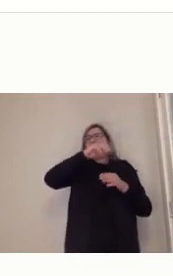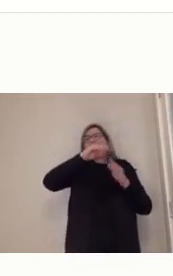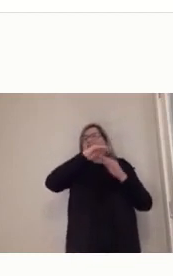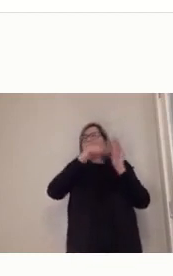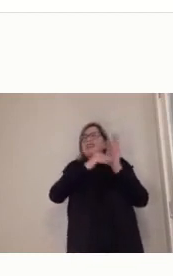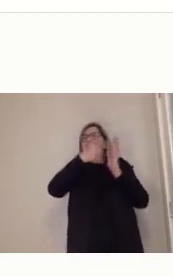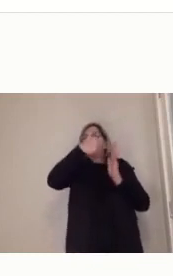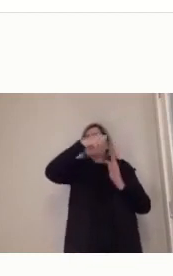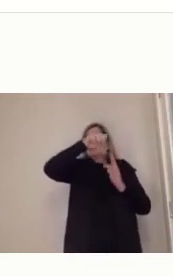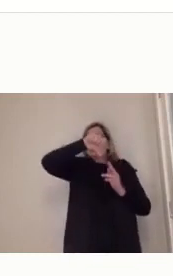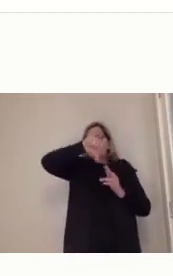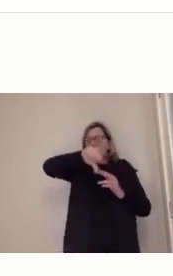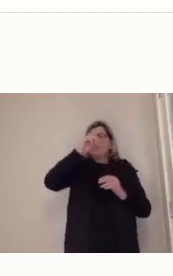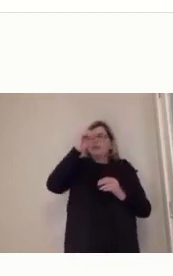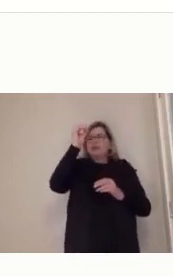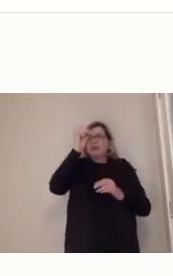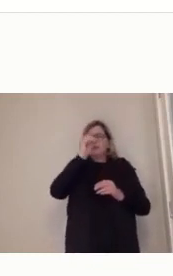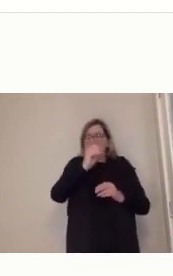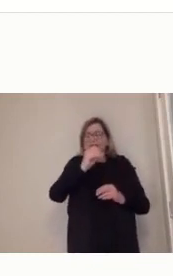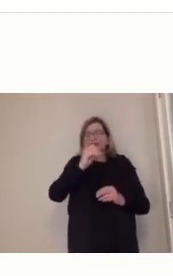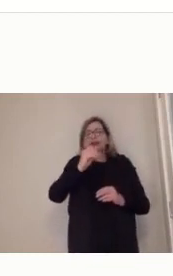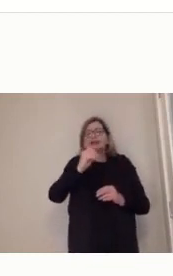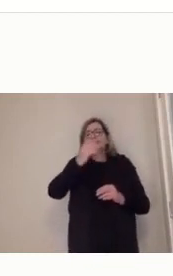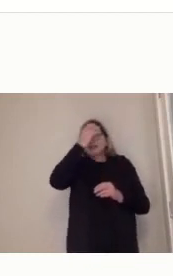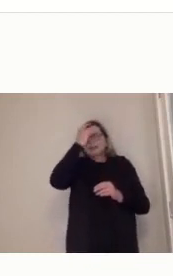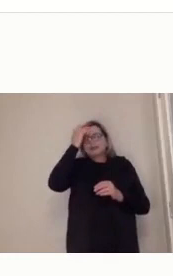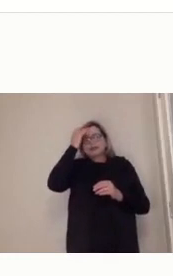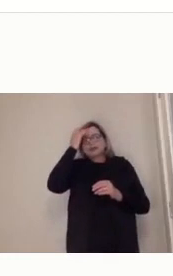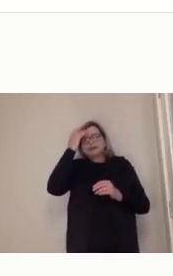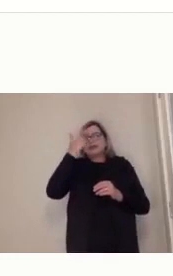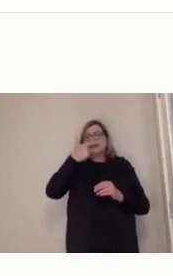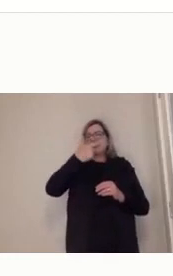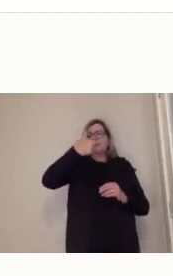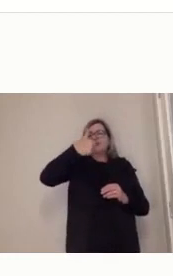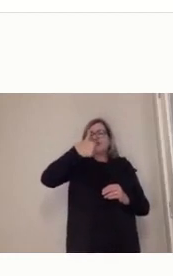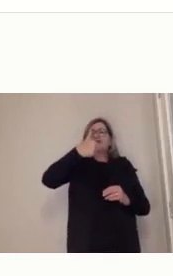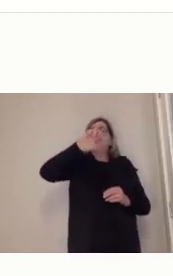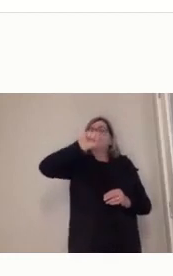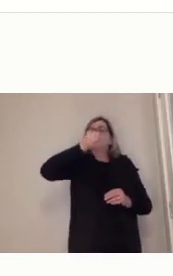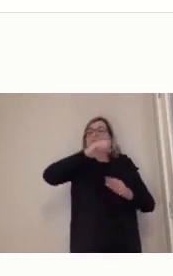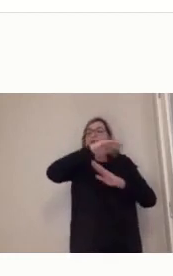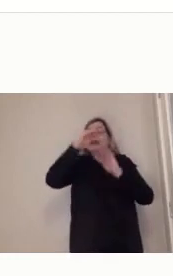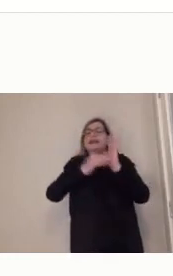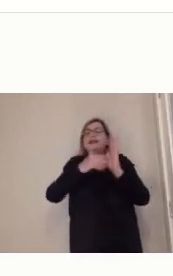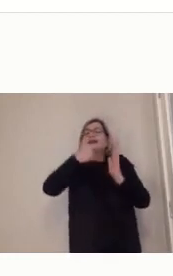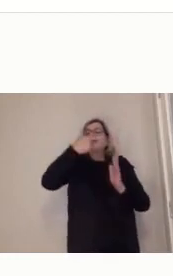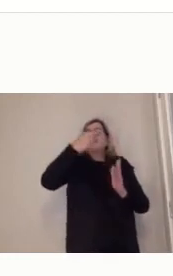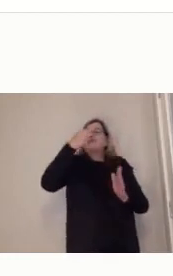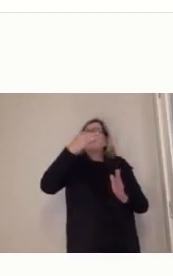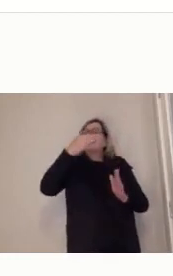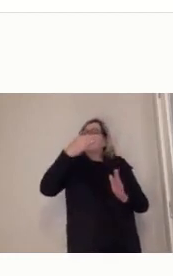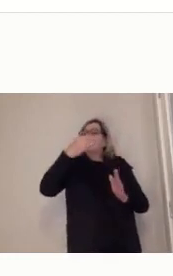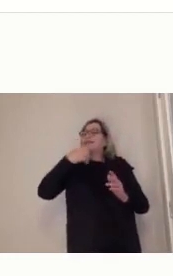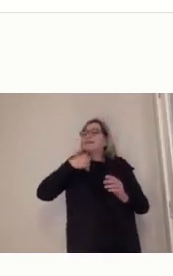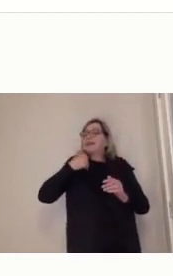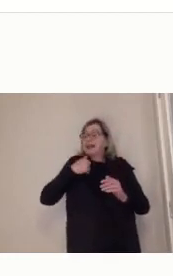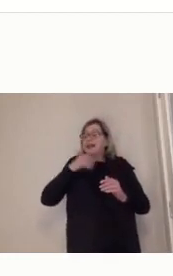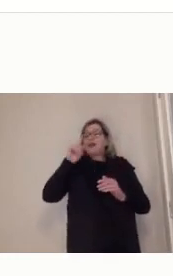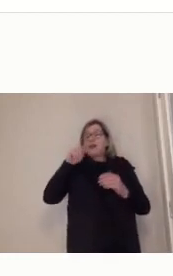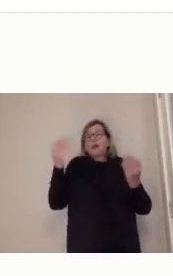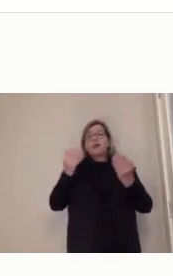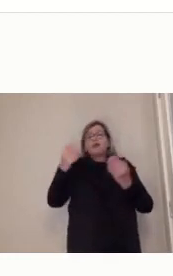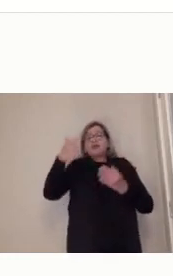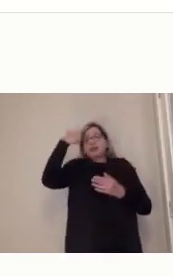pessoas com mais idade acima dos 23 na faixa de 40, 50 anos frequentando a